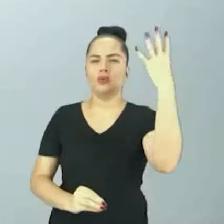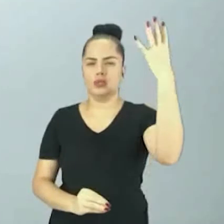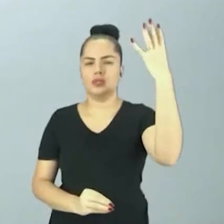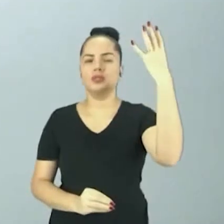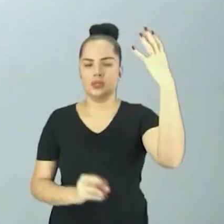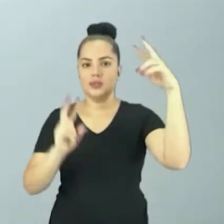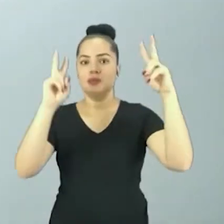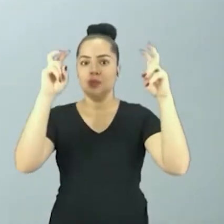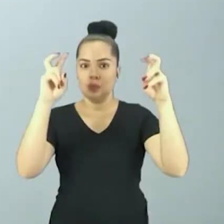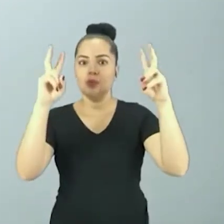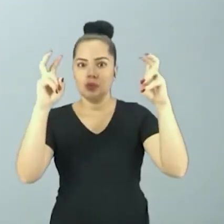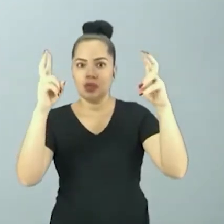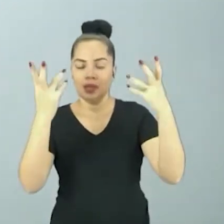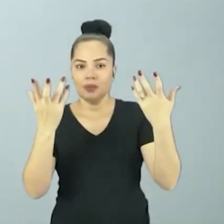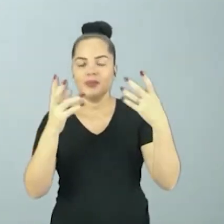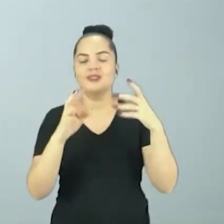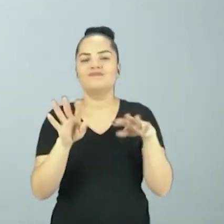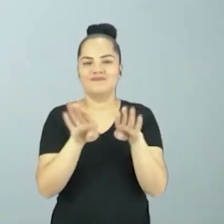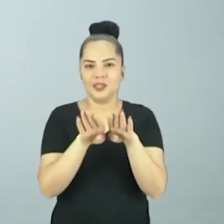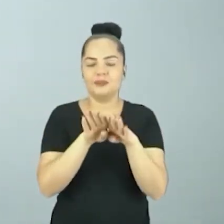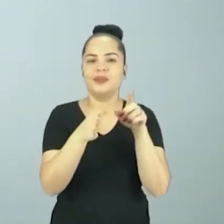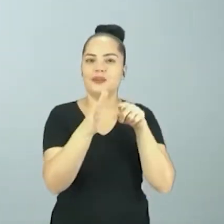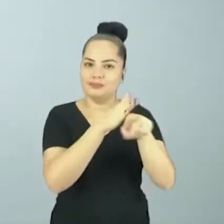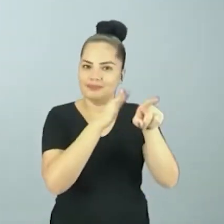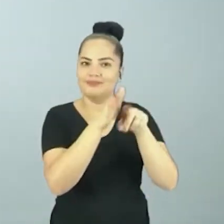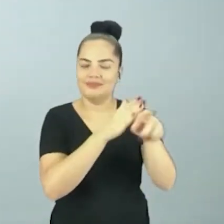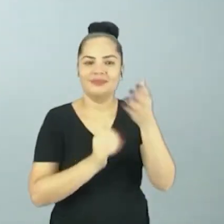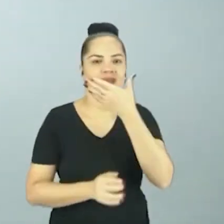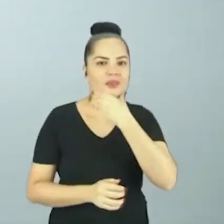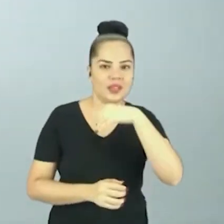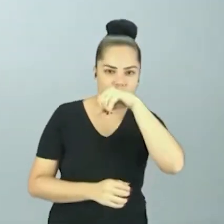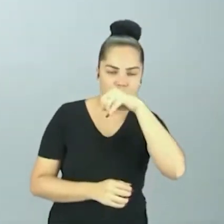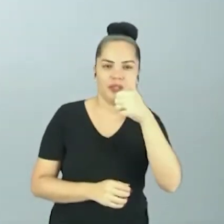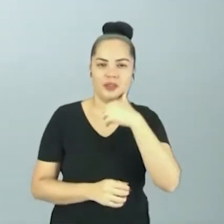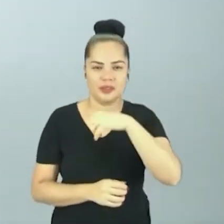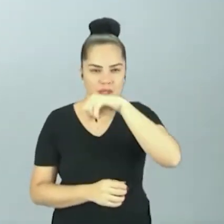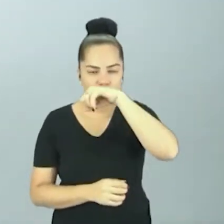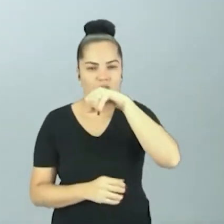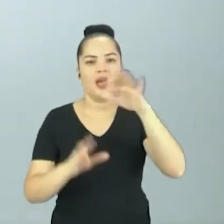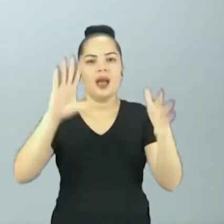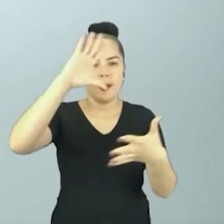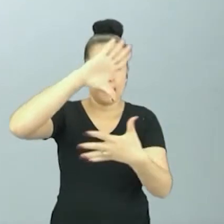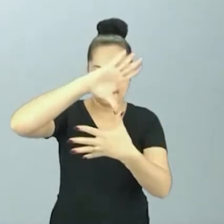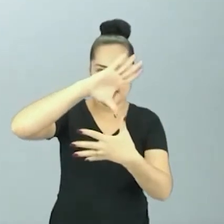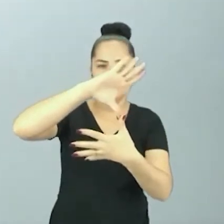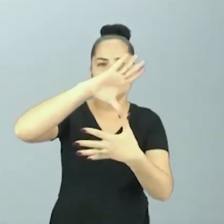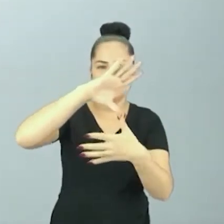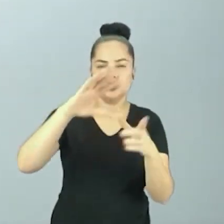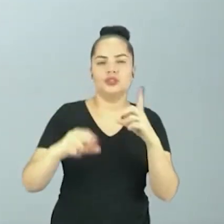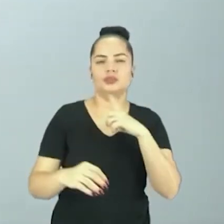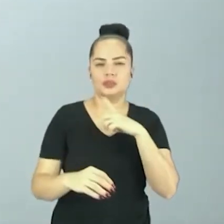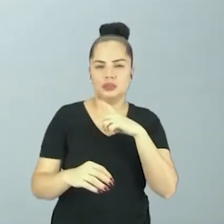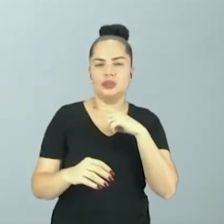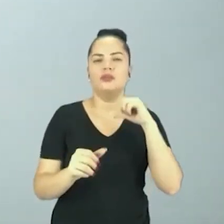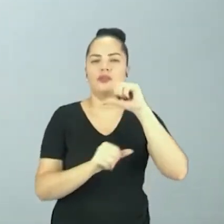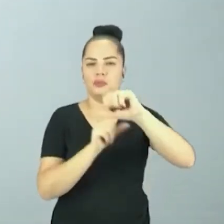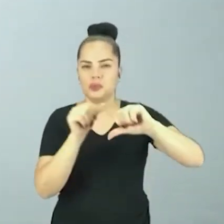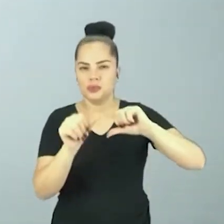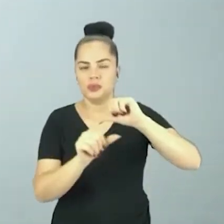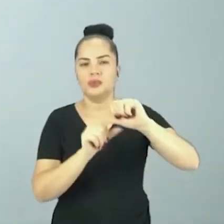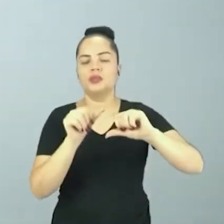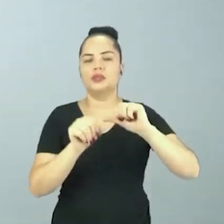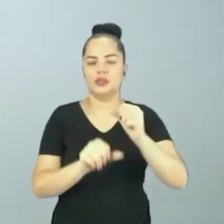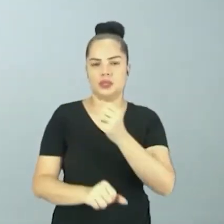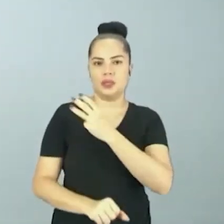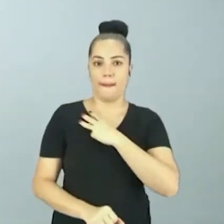desse assunto ou perguntar a seus pais acerca disso, a América Latina passou por várias intervenções militares, ou